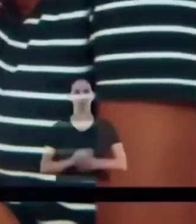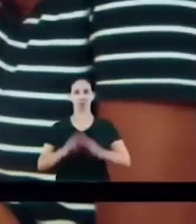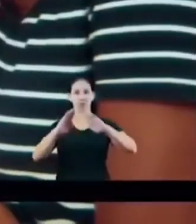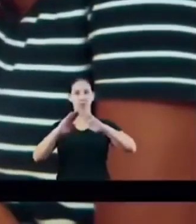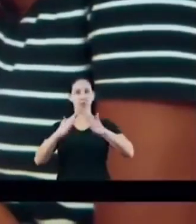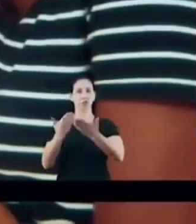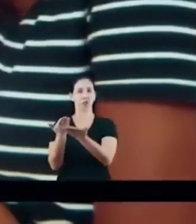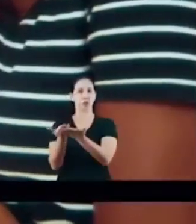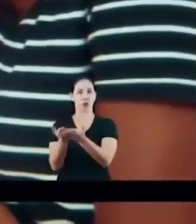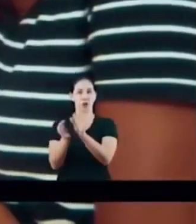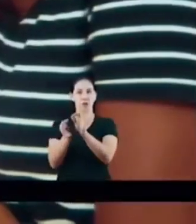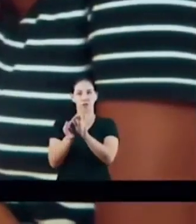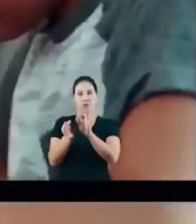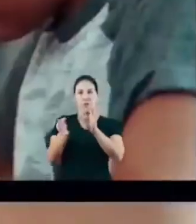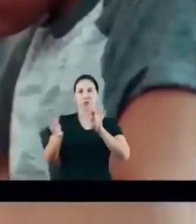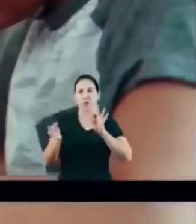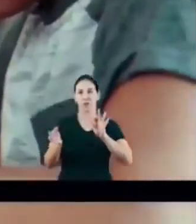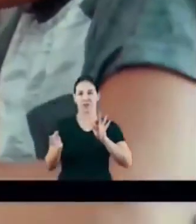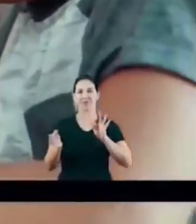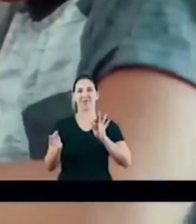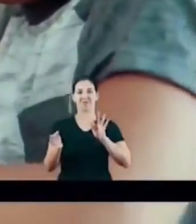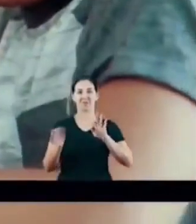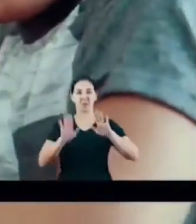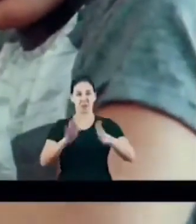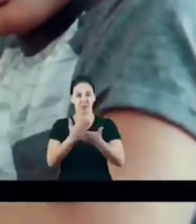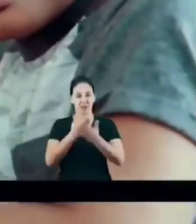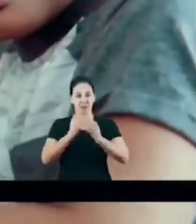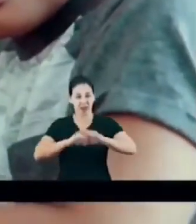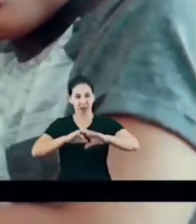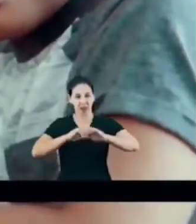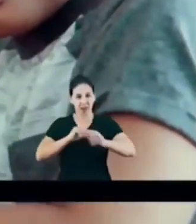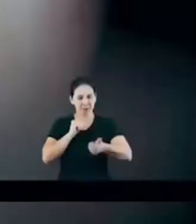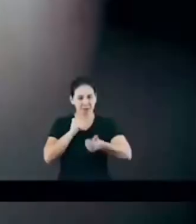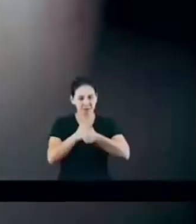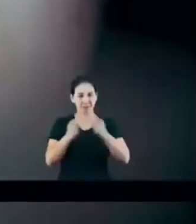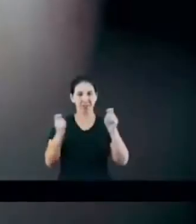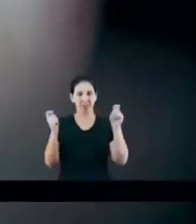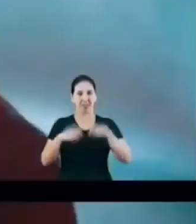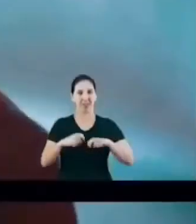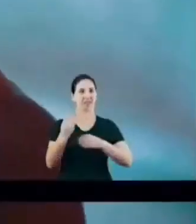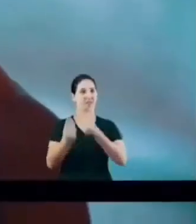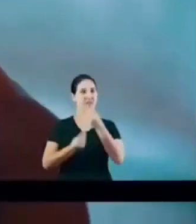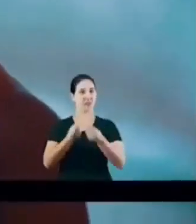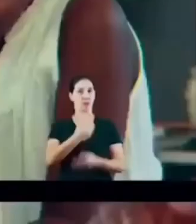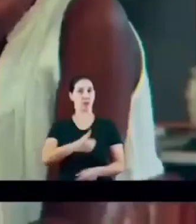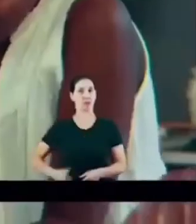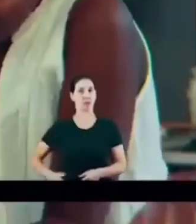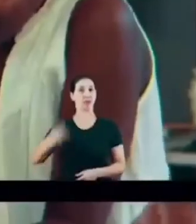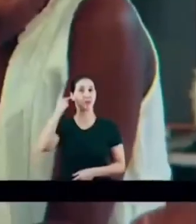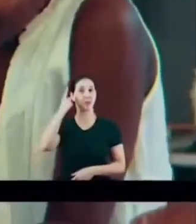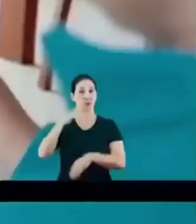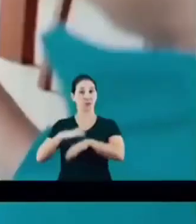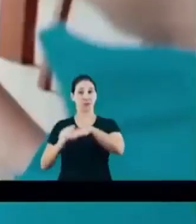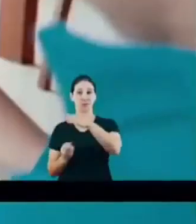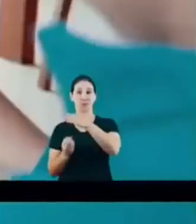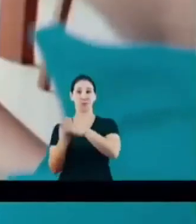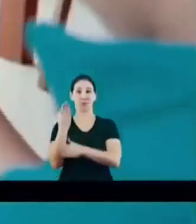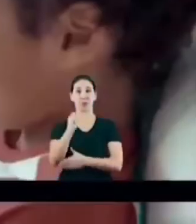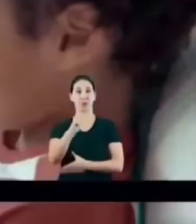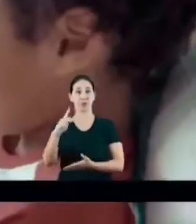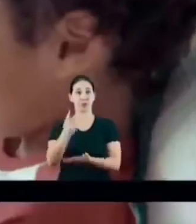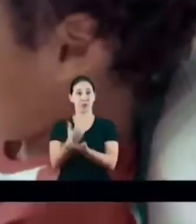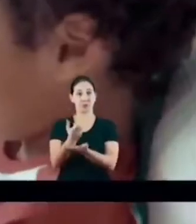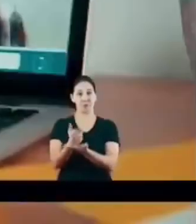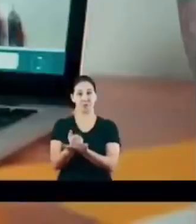A escola pode estar distante, mas as aulas não. Por isso, o governo de São Paulo criou um aplicativo